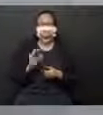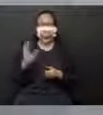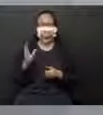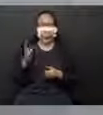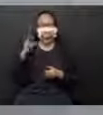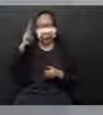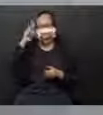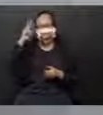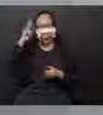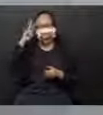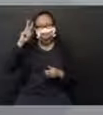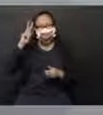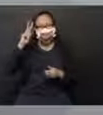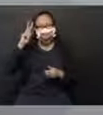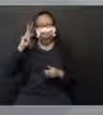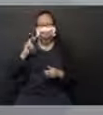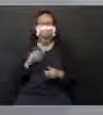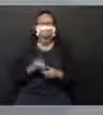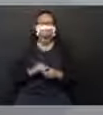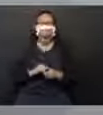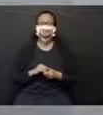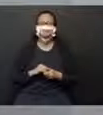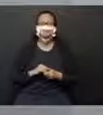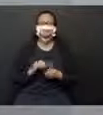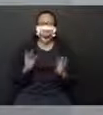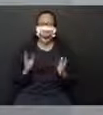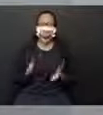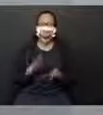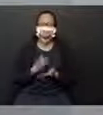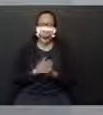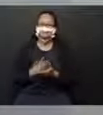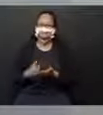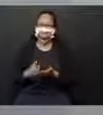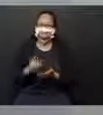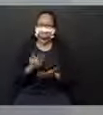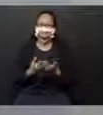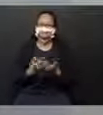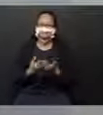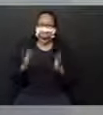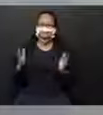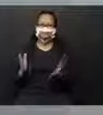recordamos demais, né? Está na hora de começar a nossa aula de hoje.